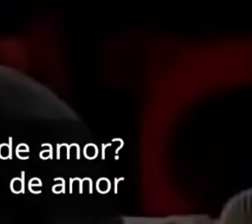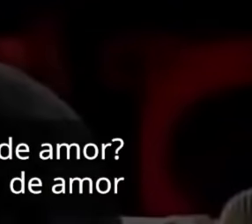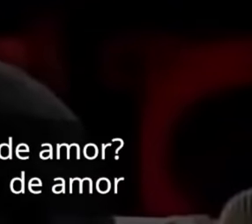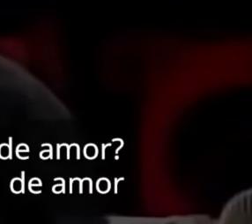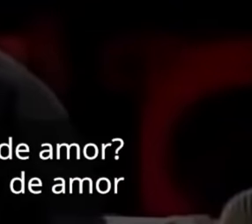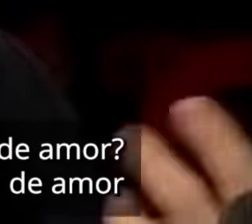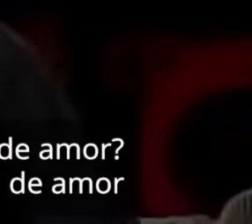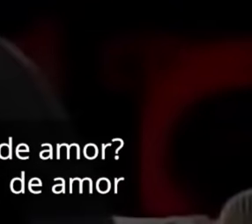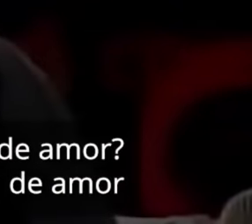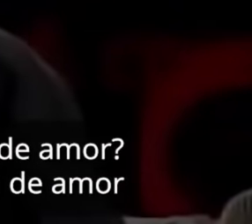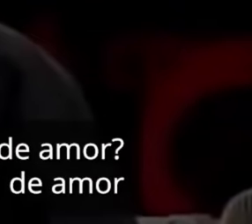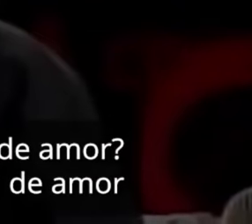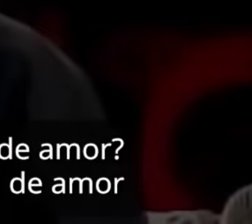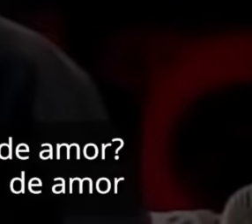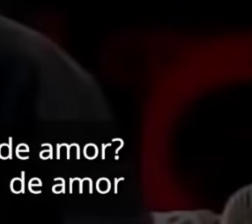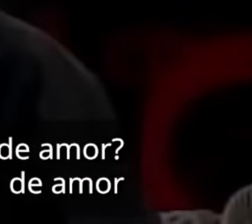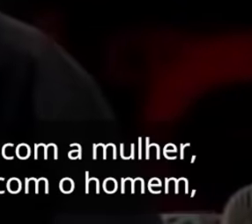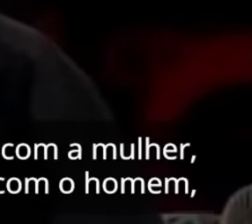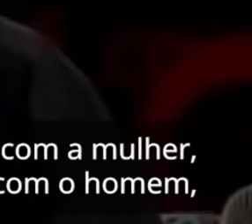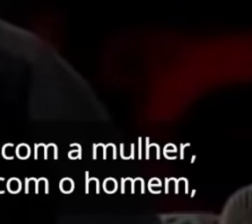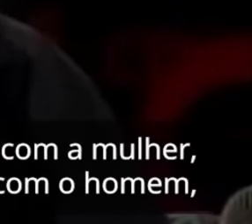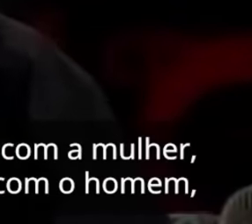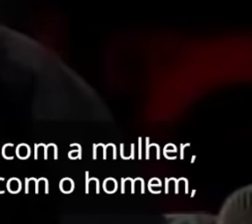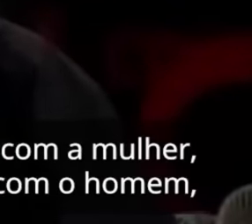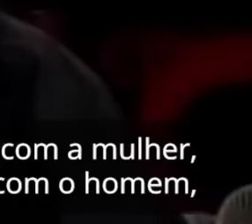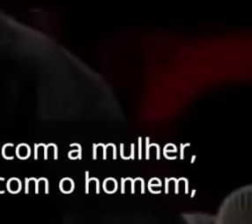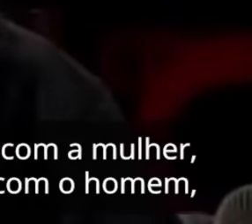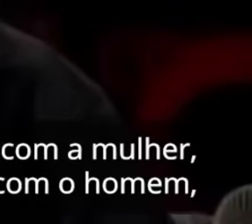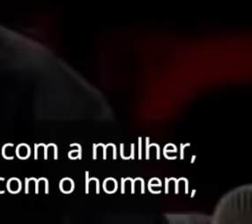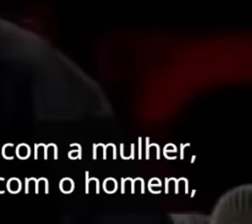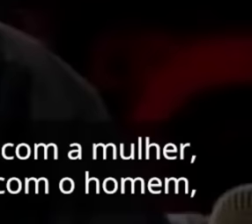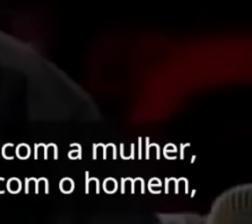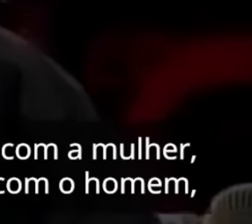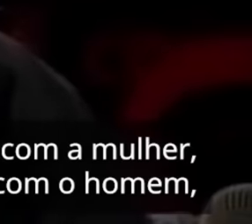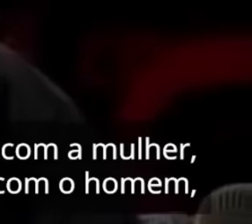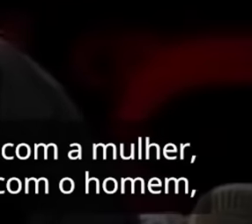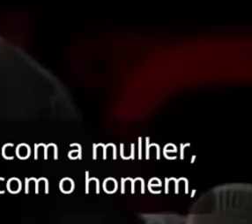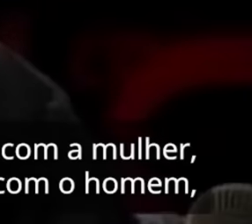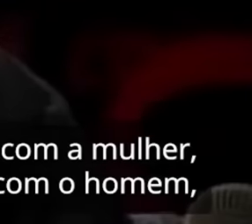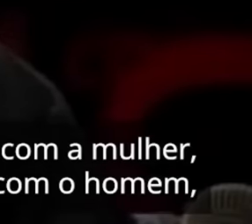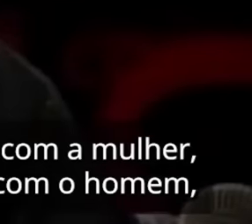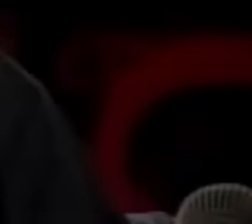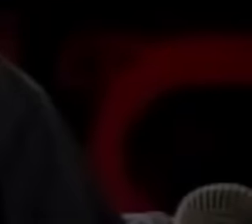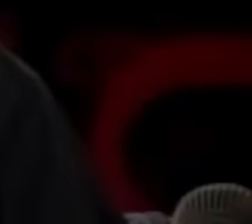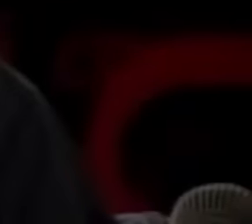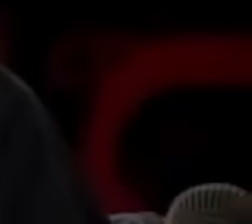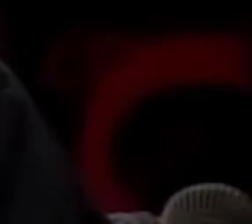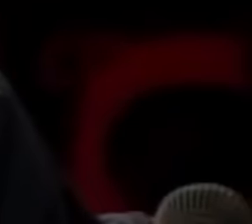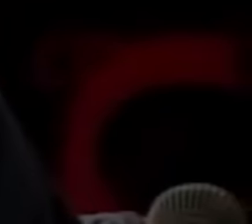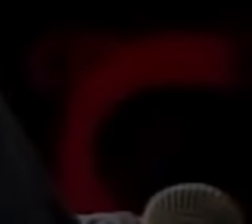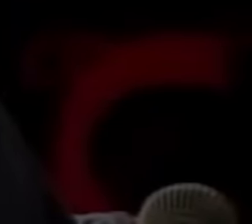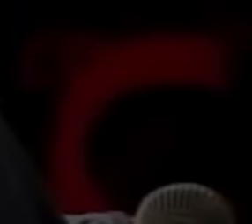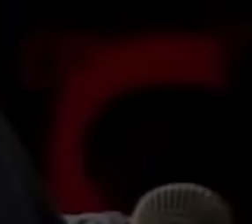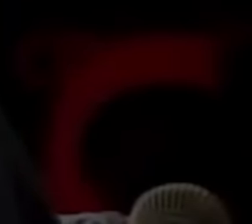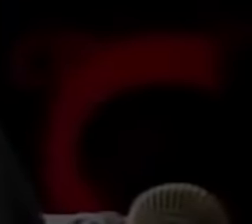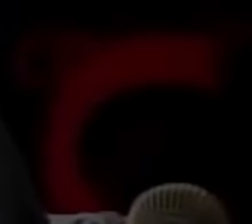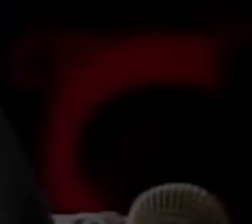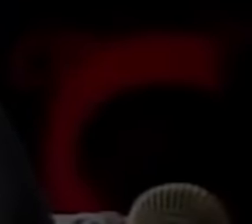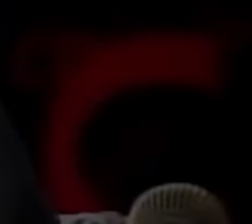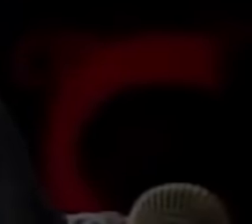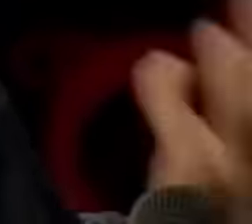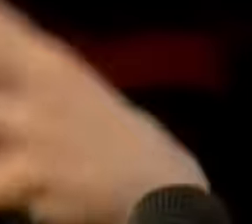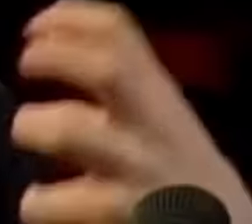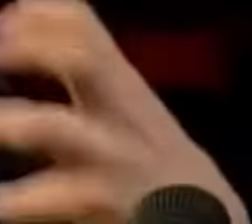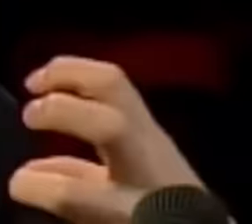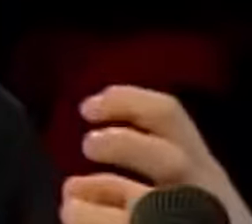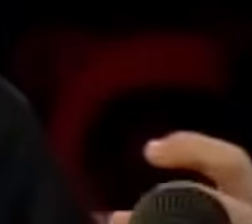amor a gente chama de amor aquela coisa do homem com a mulher do homem com o homem da mulher com a ou